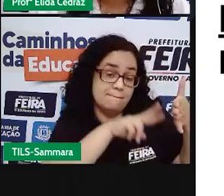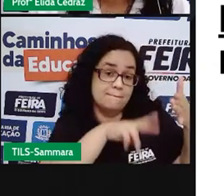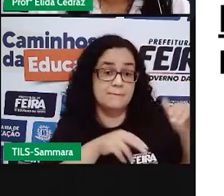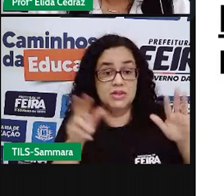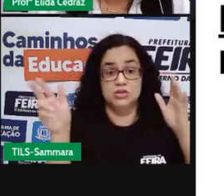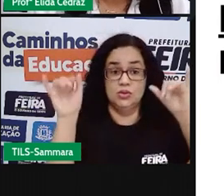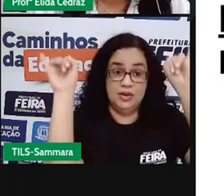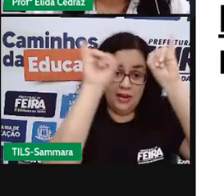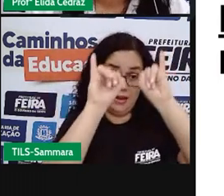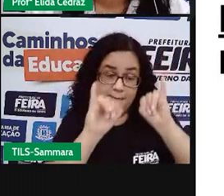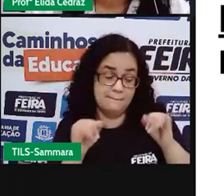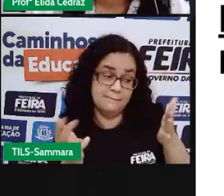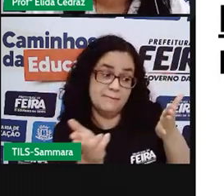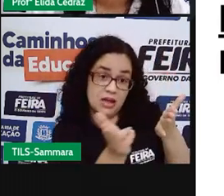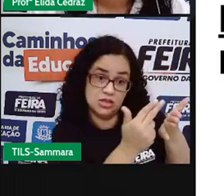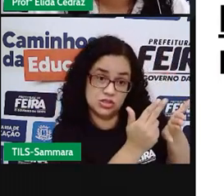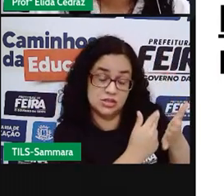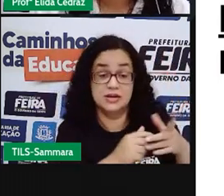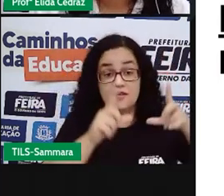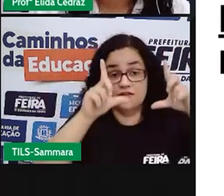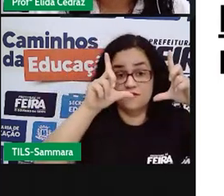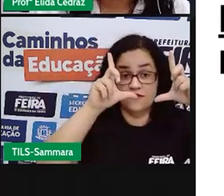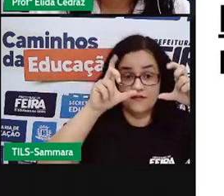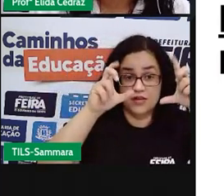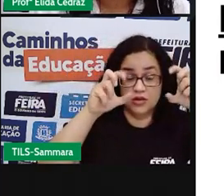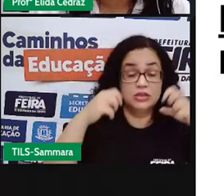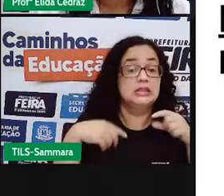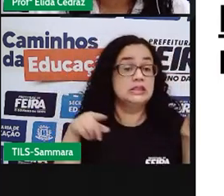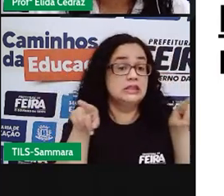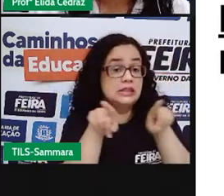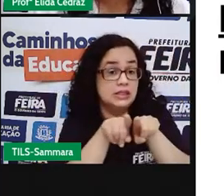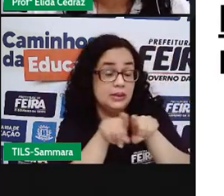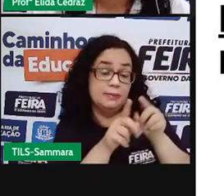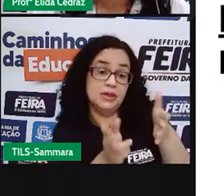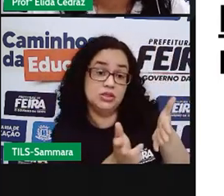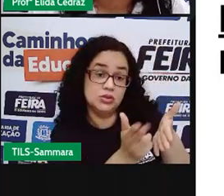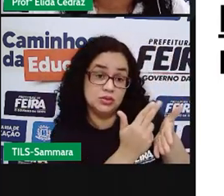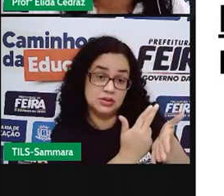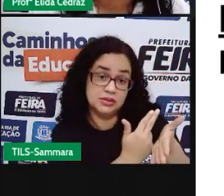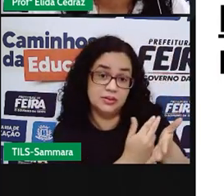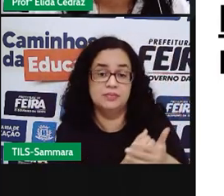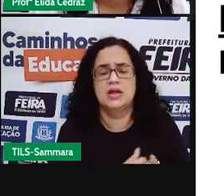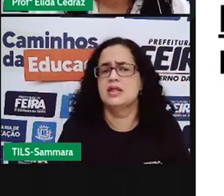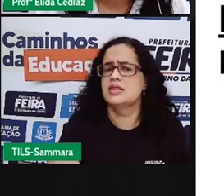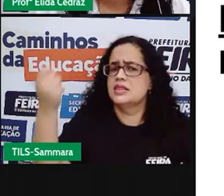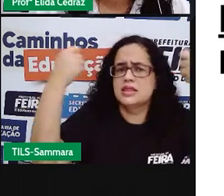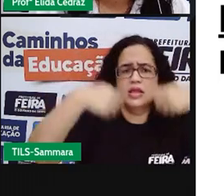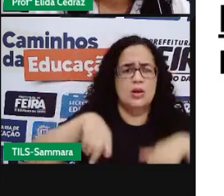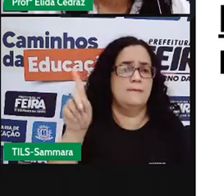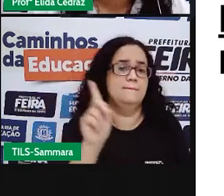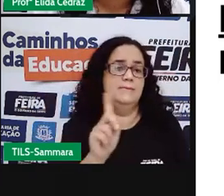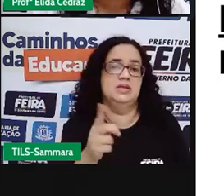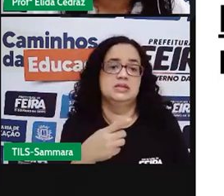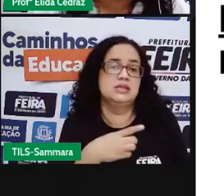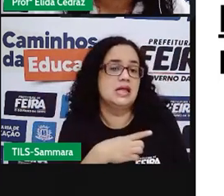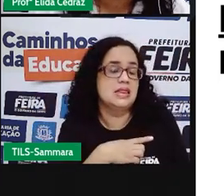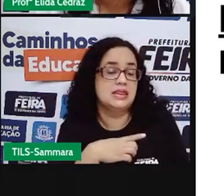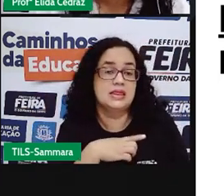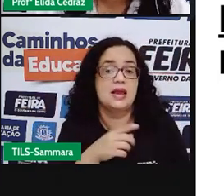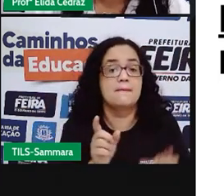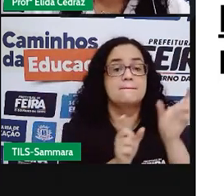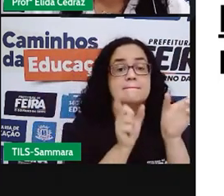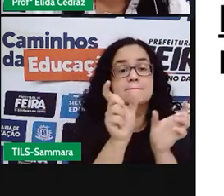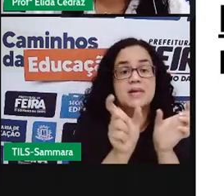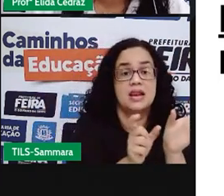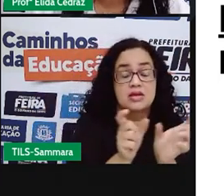imagens, das fotografias e dos desenhos. Ela não precisa ter palavras,